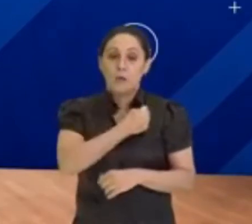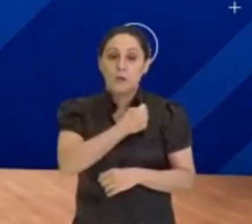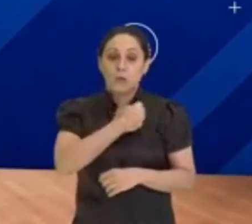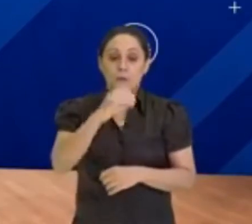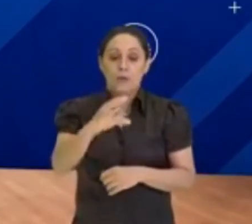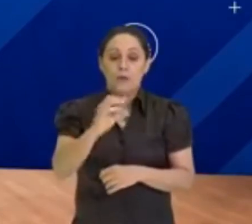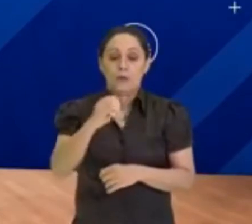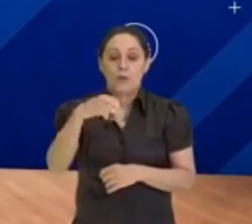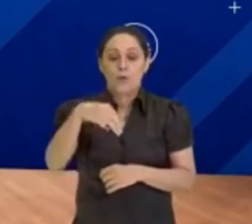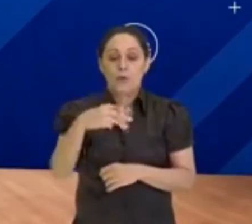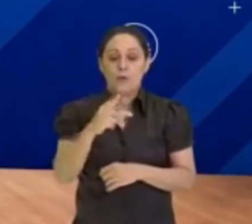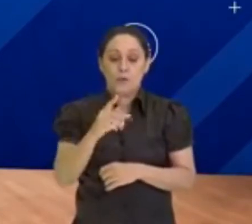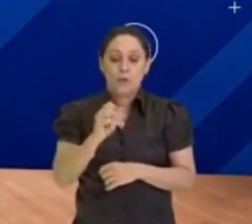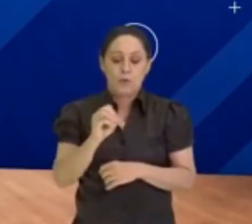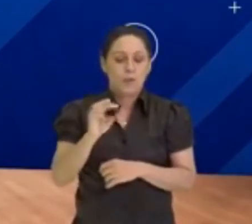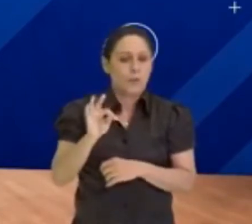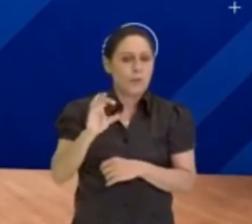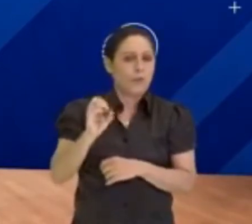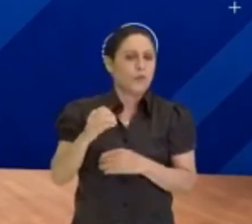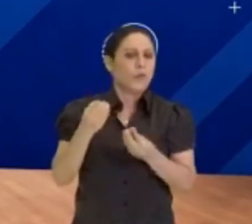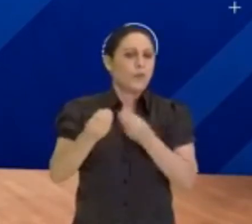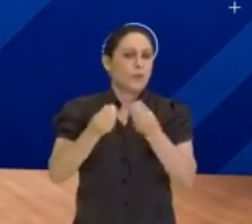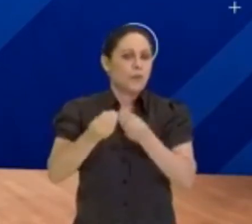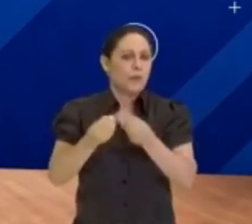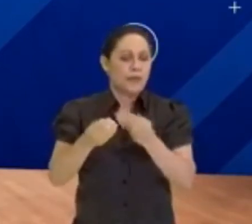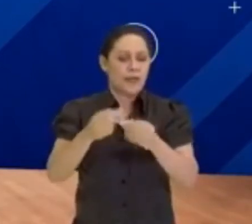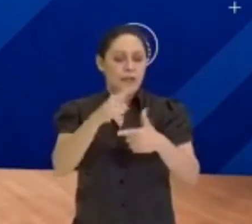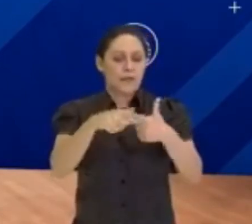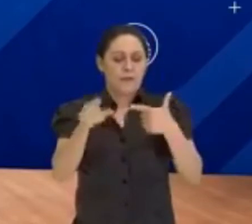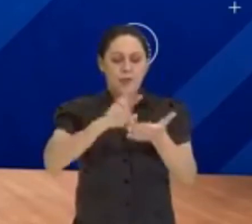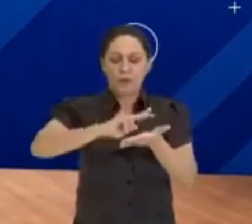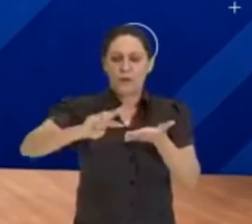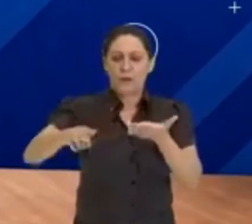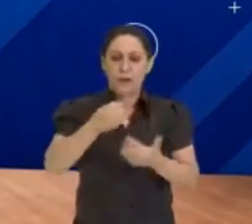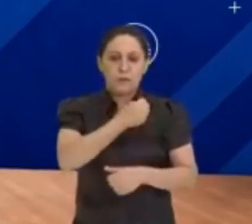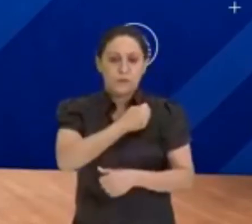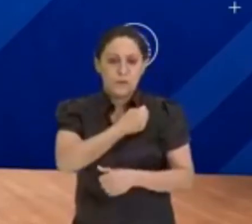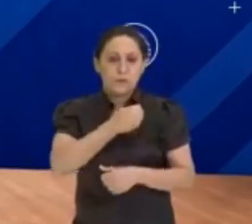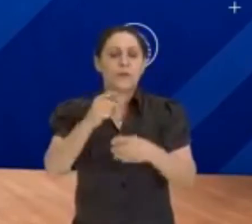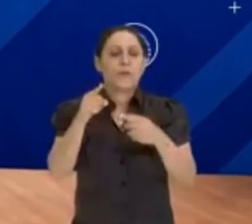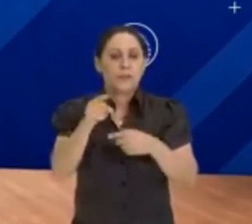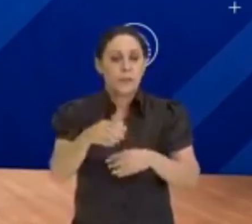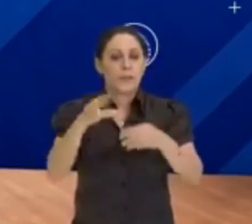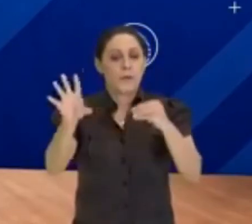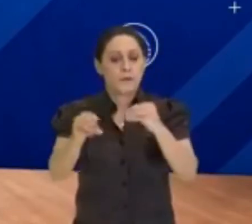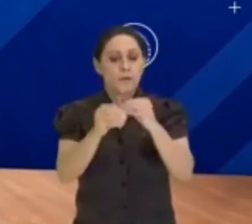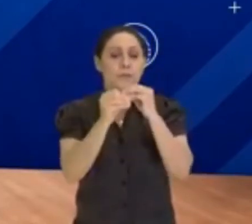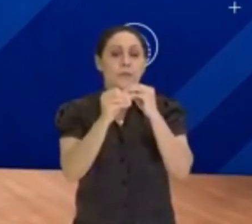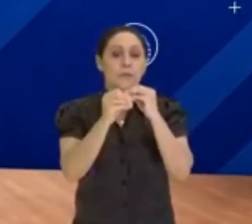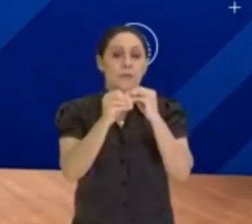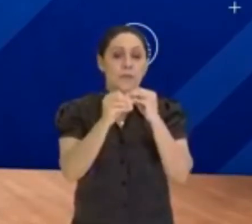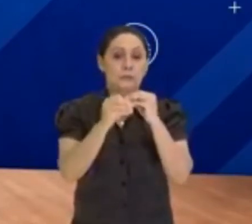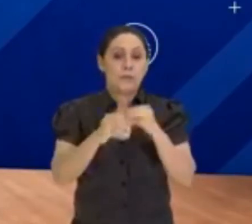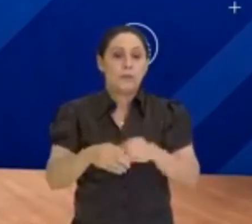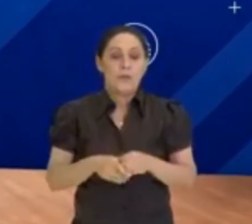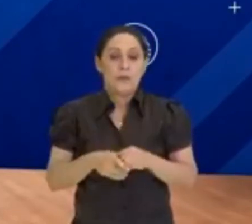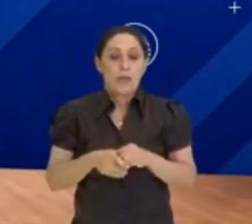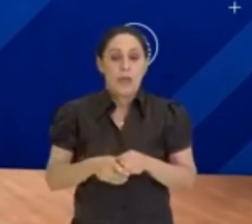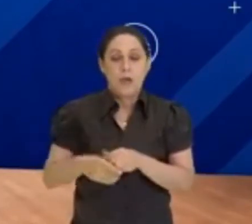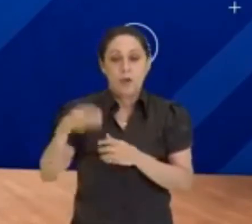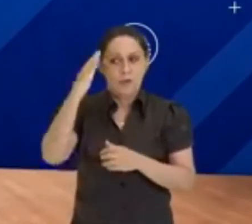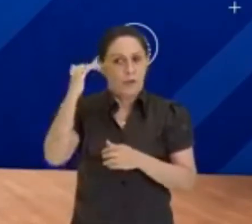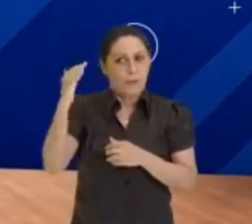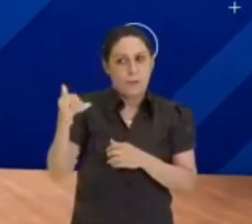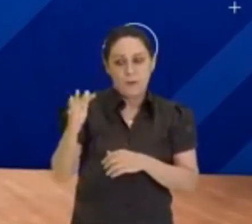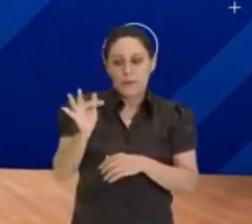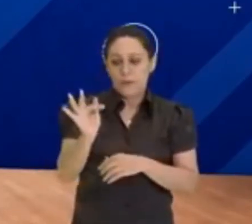Ele é divisível por mais de dois números e você pode decompor, né? O famoso fatorar aquele